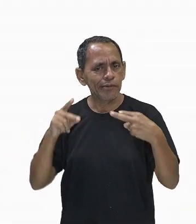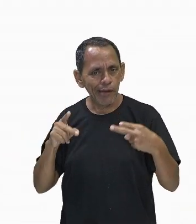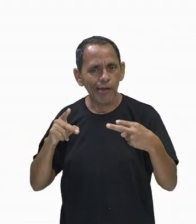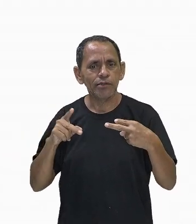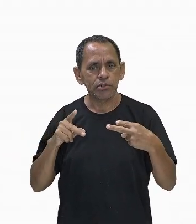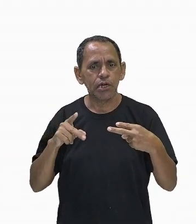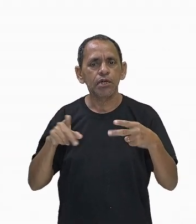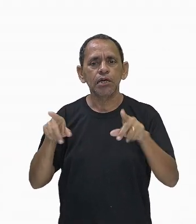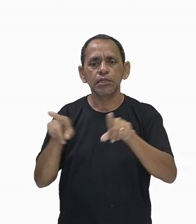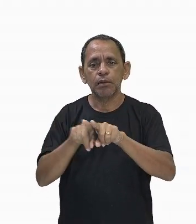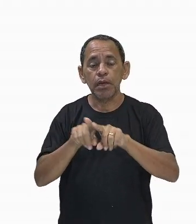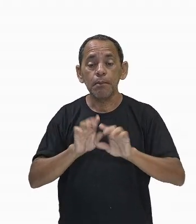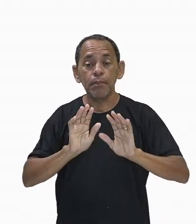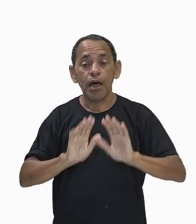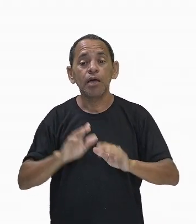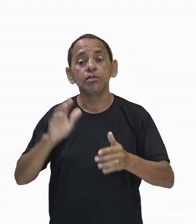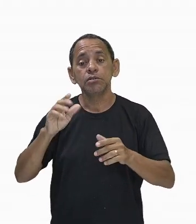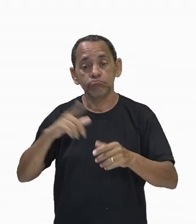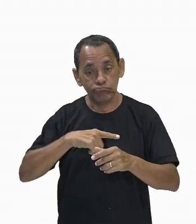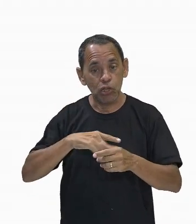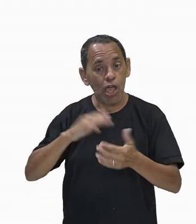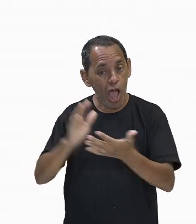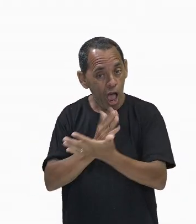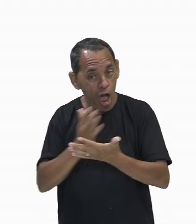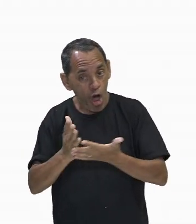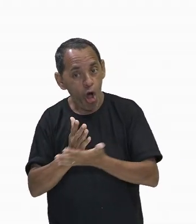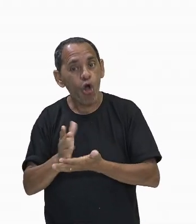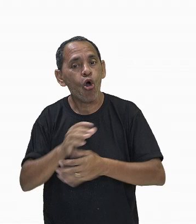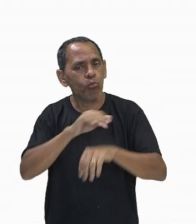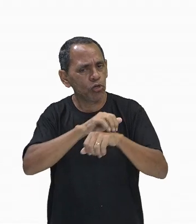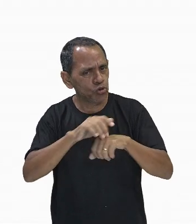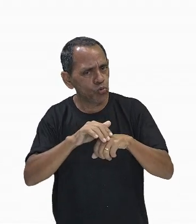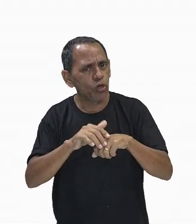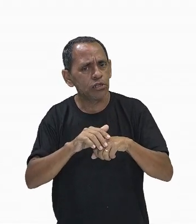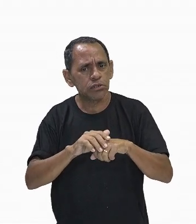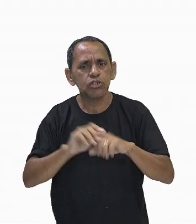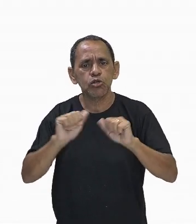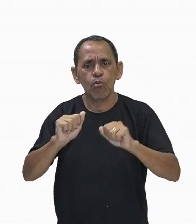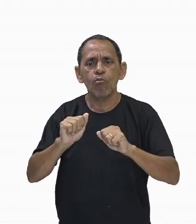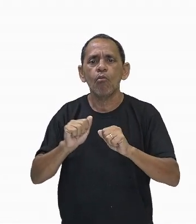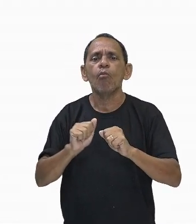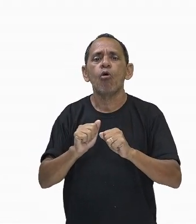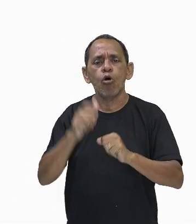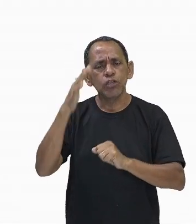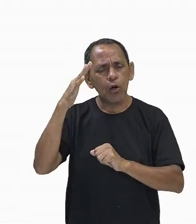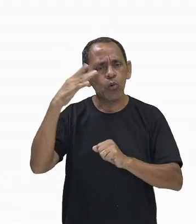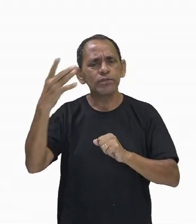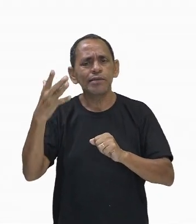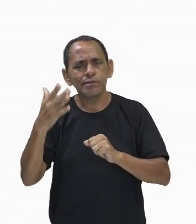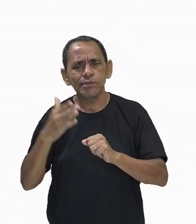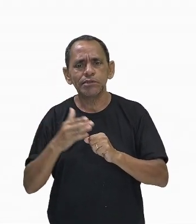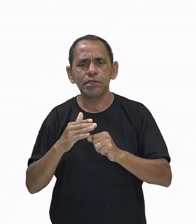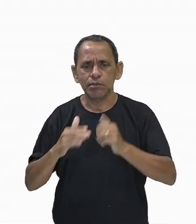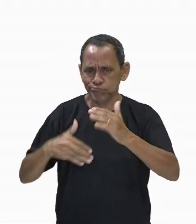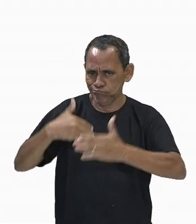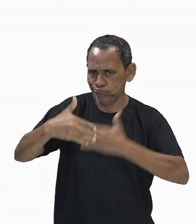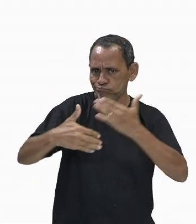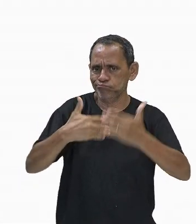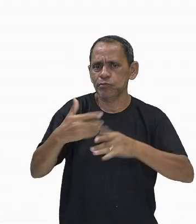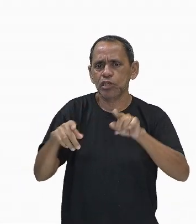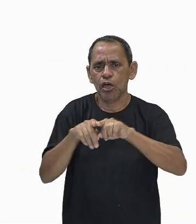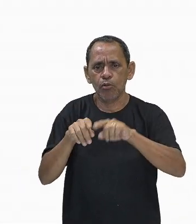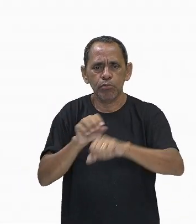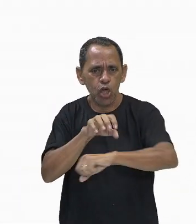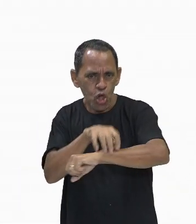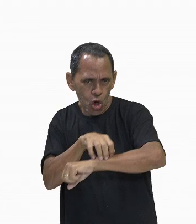mas algumas doenças autoimunes também podem ser desencadeadas por fatores ambientais, como infecções